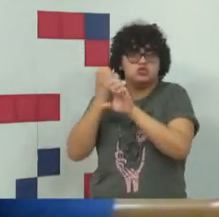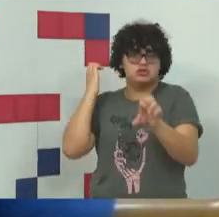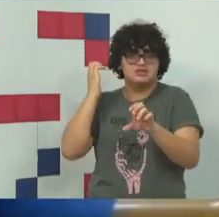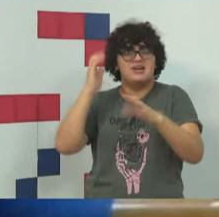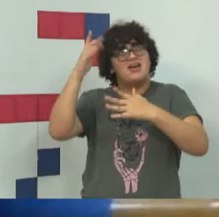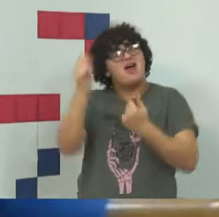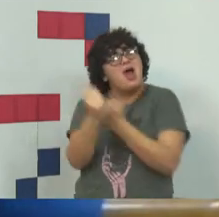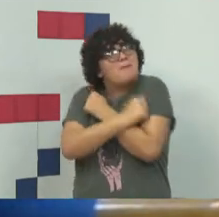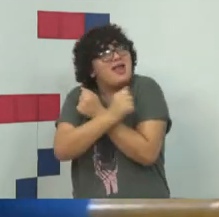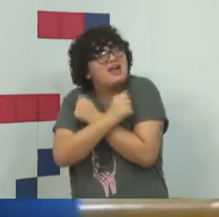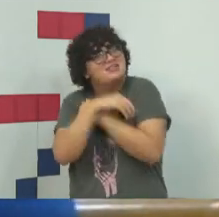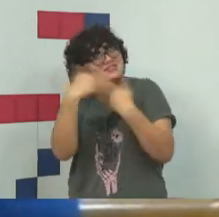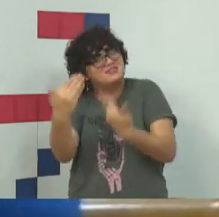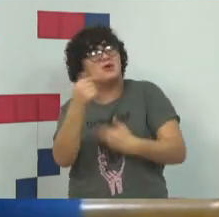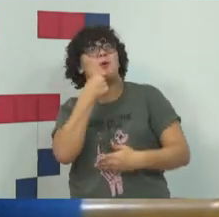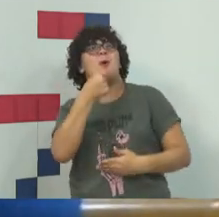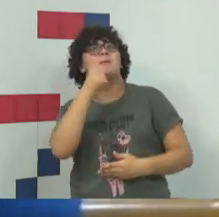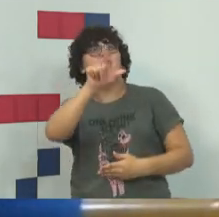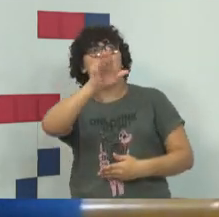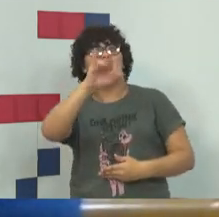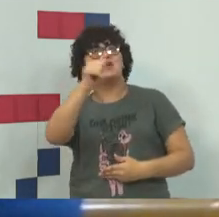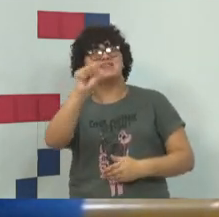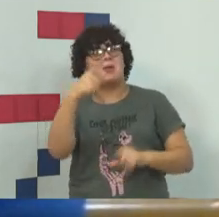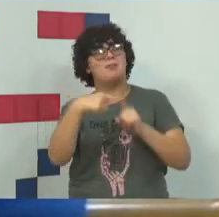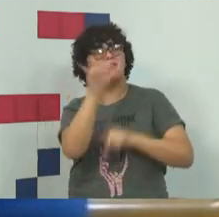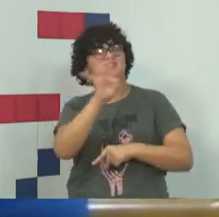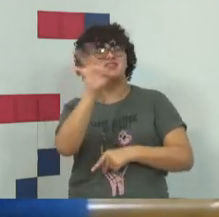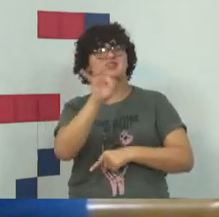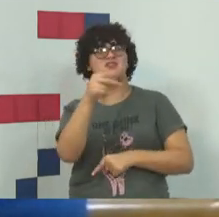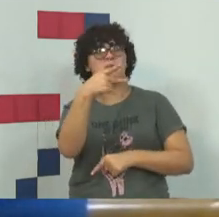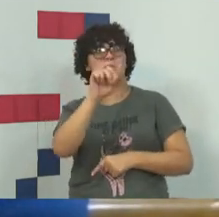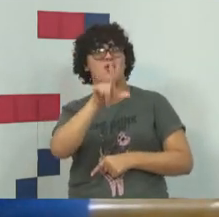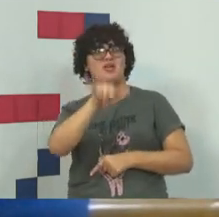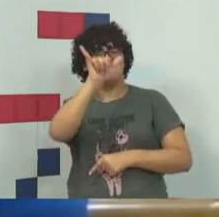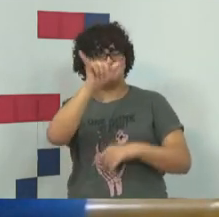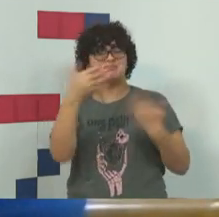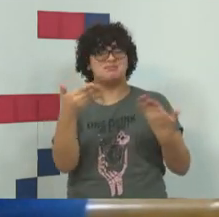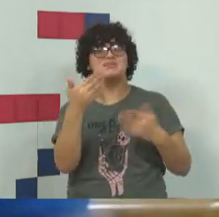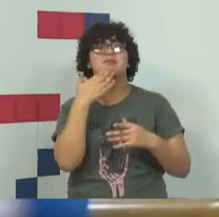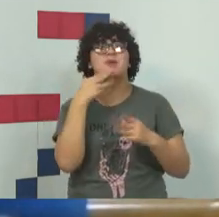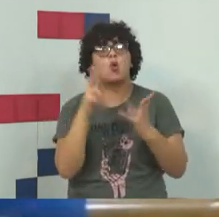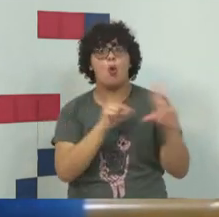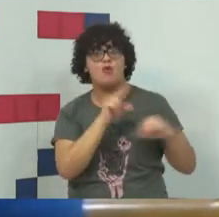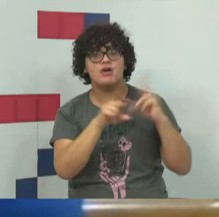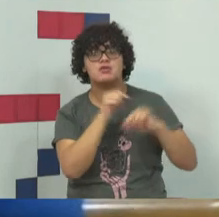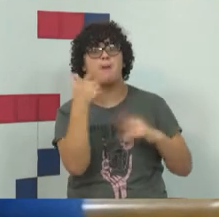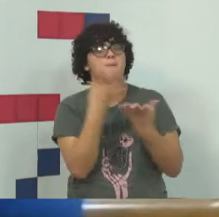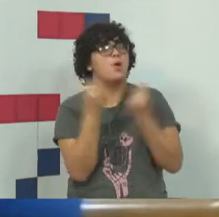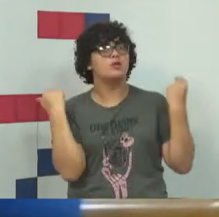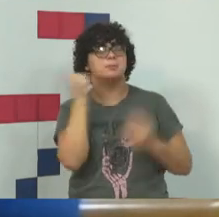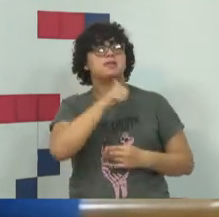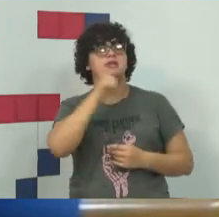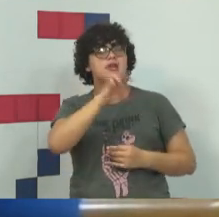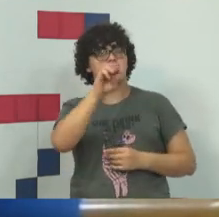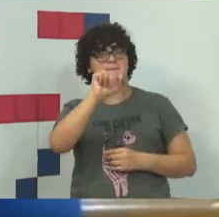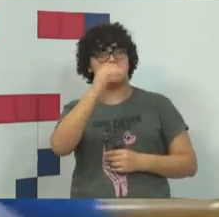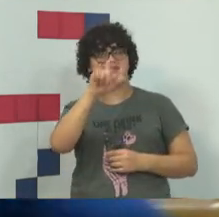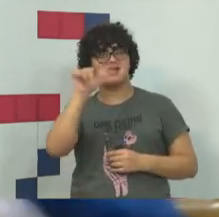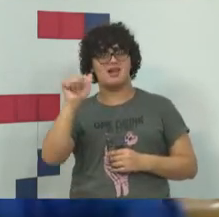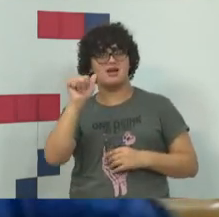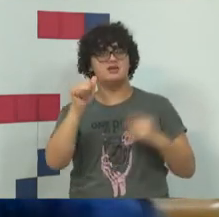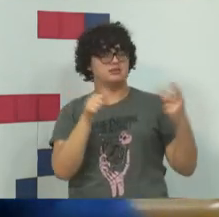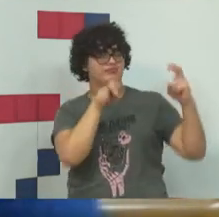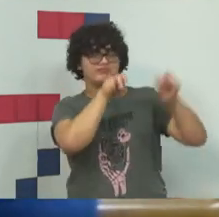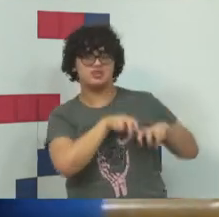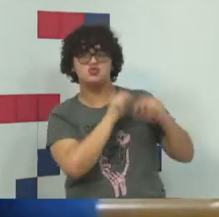aqui, meu veterano, que é da Poli, e, mas eu converso bastante com a doutora Marcela, que é do meu gabinete, a gente